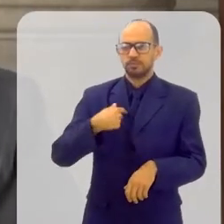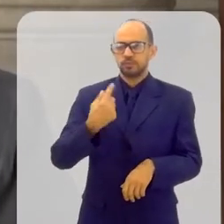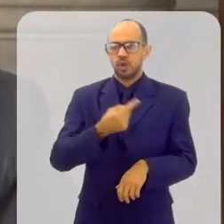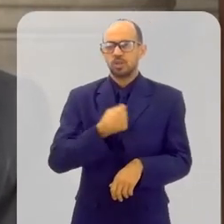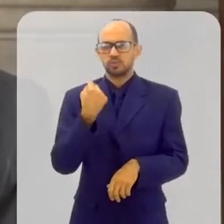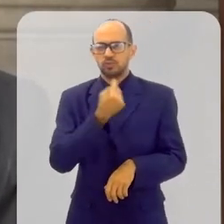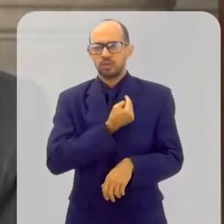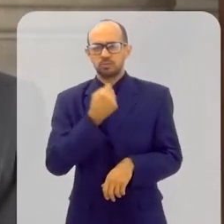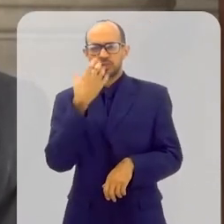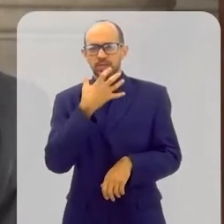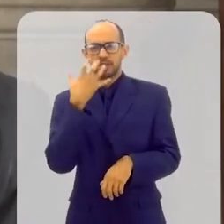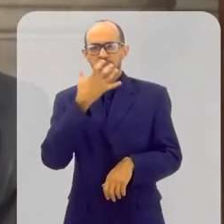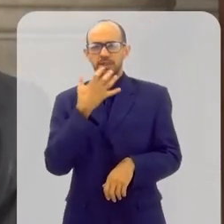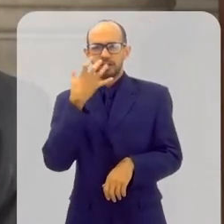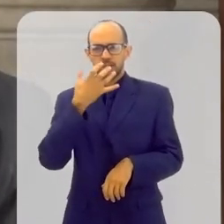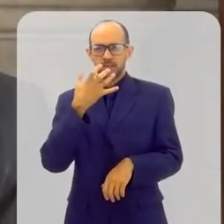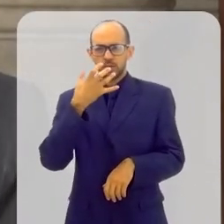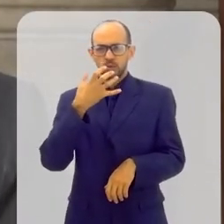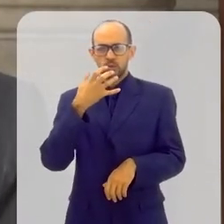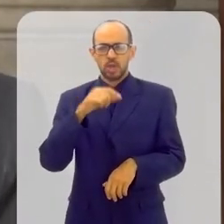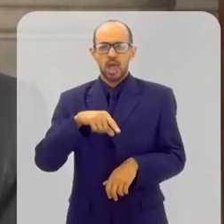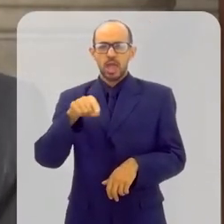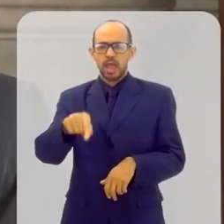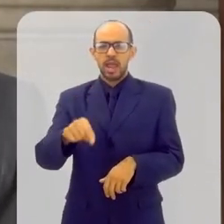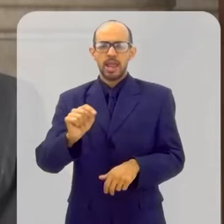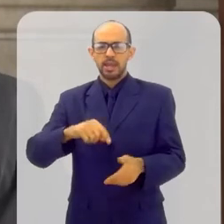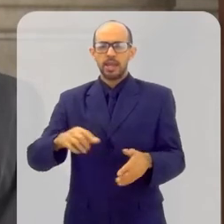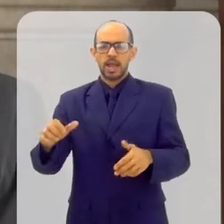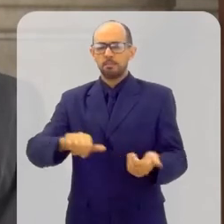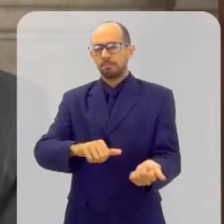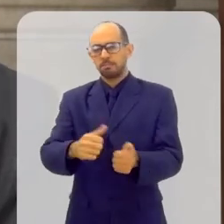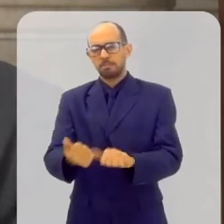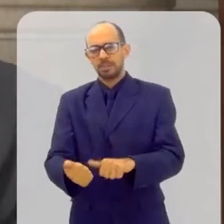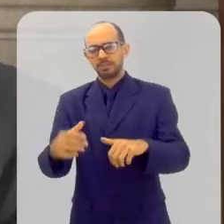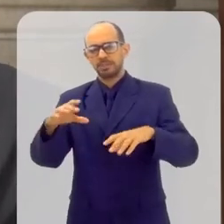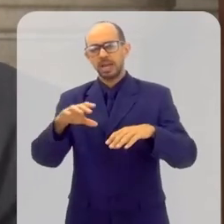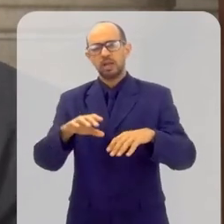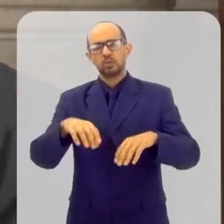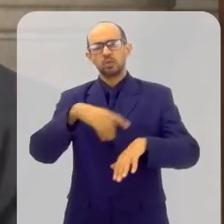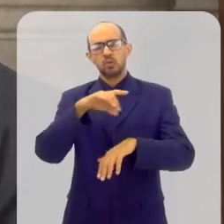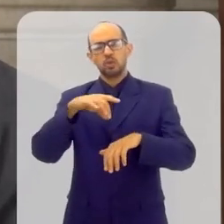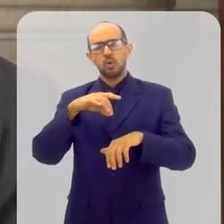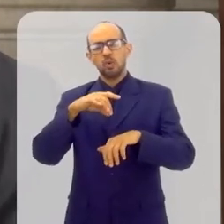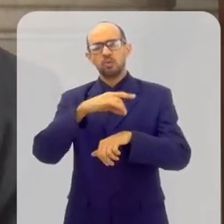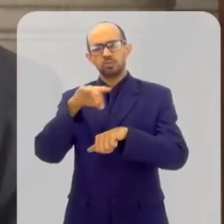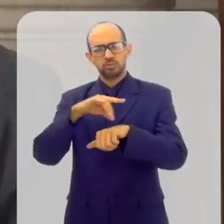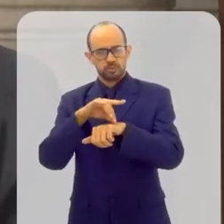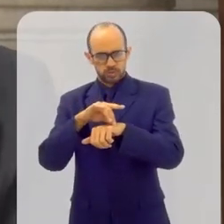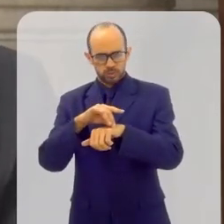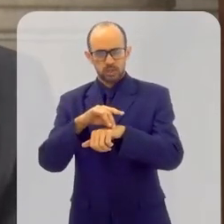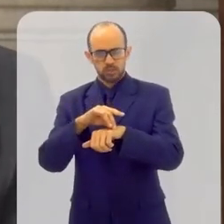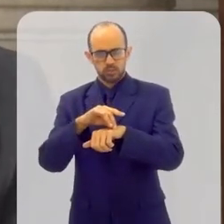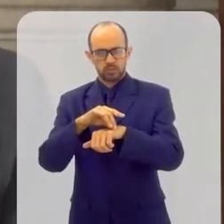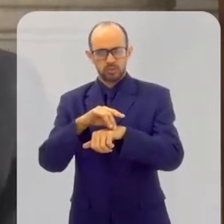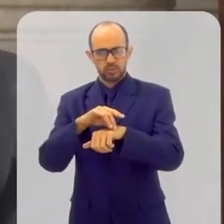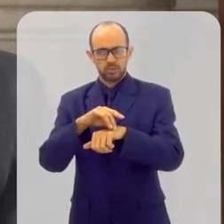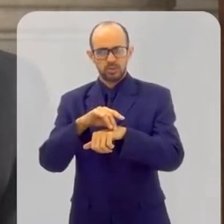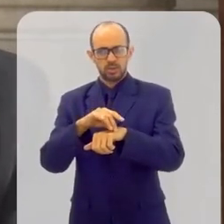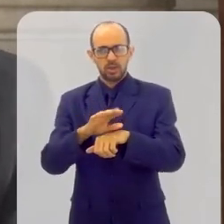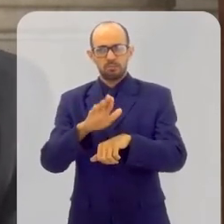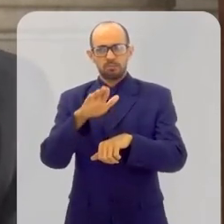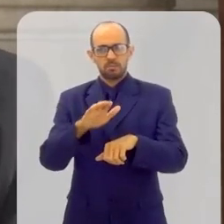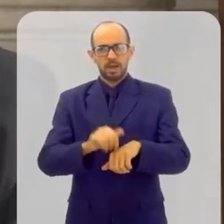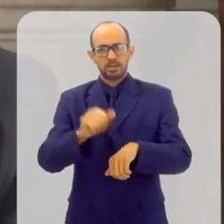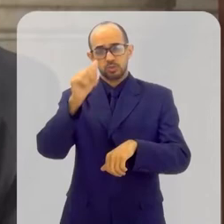que a pessoa é selada com o selo do dom do Espírito Santo. No rito romano, o bispo faz apenas o